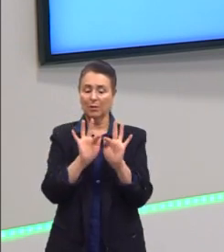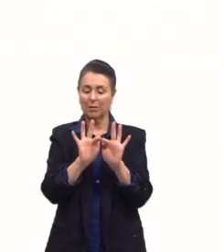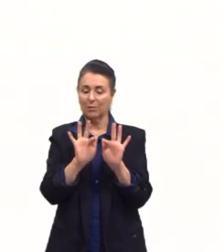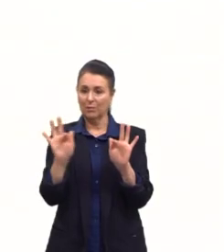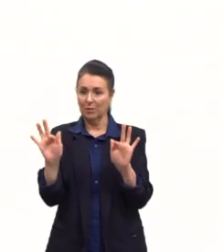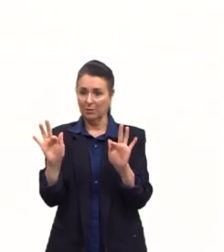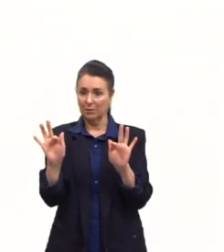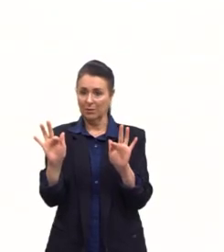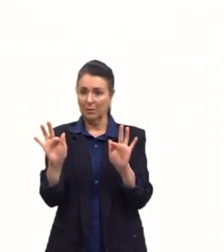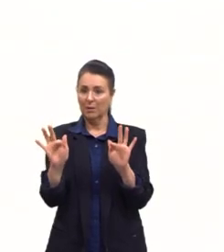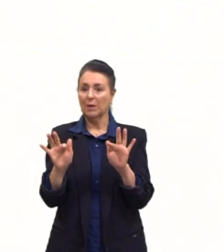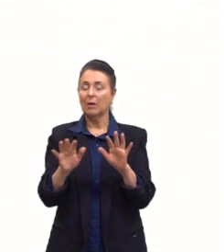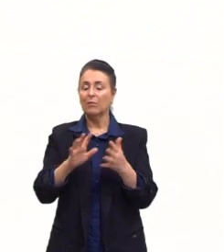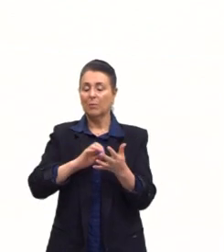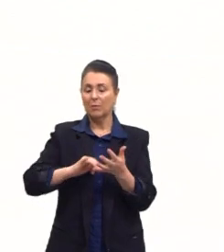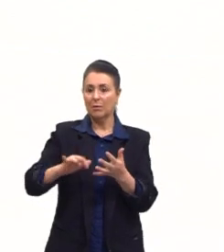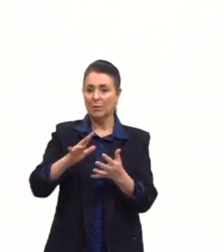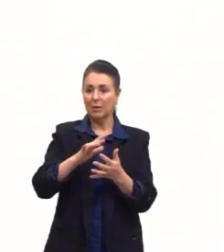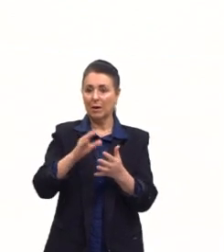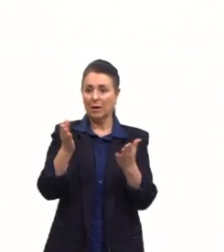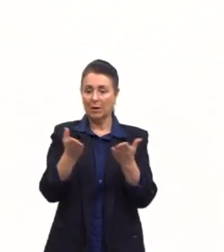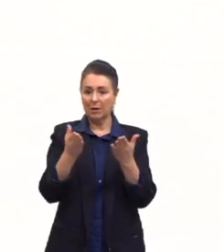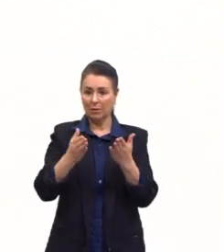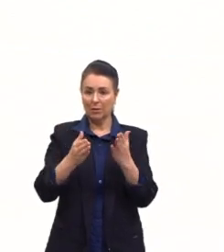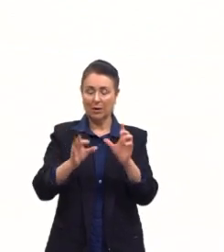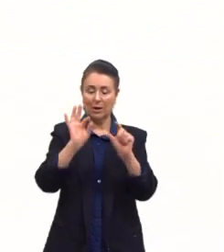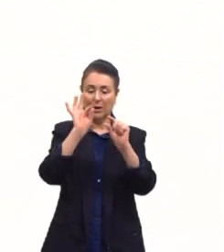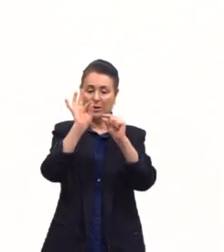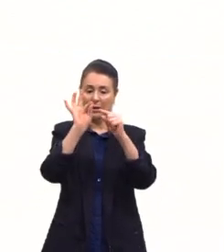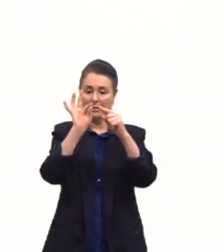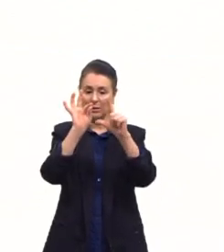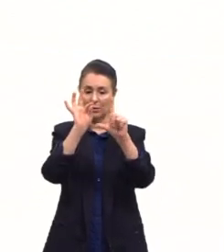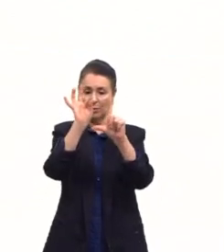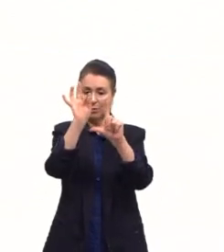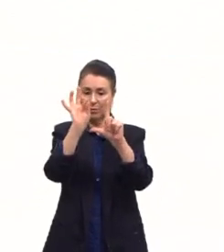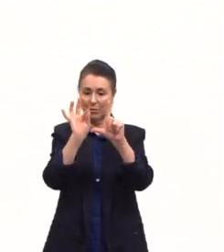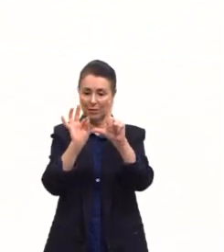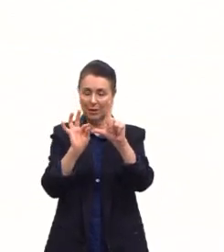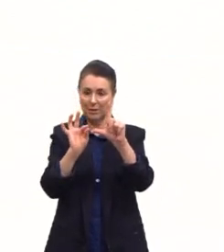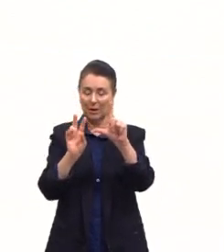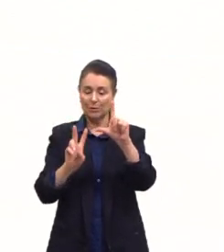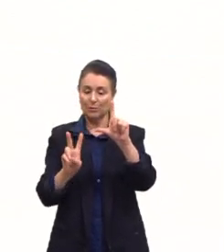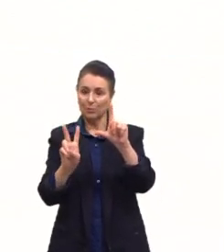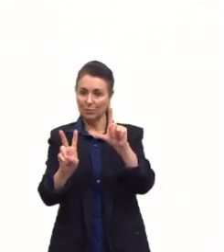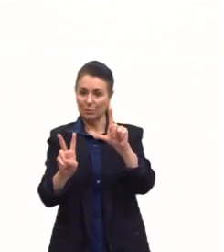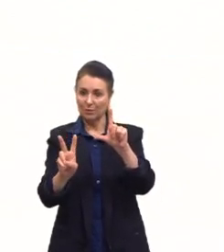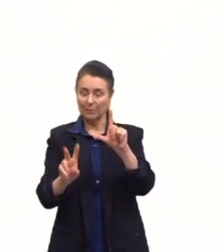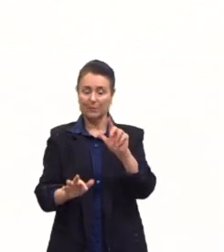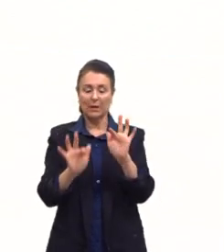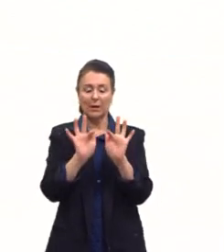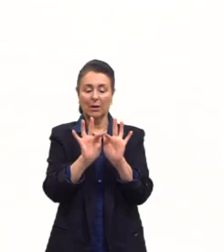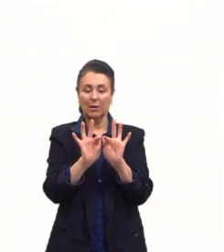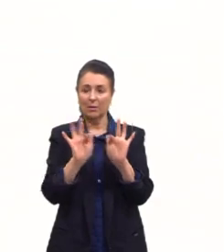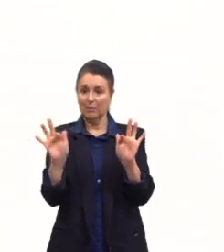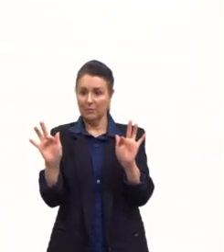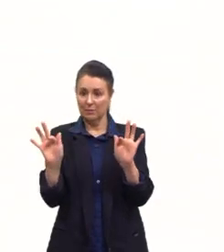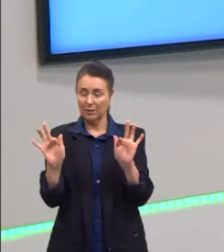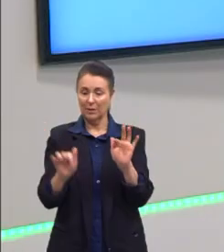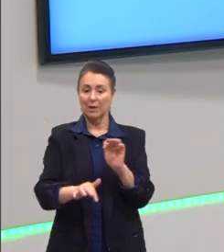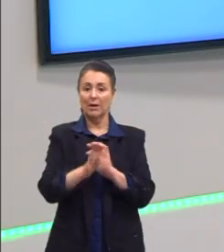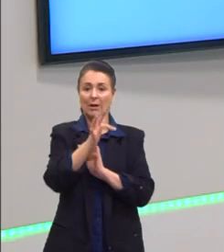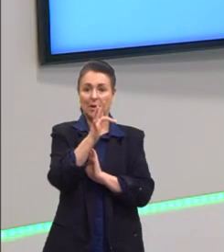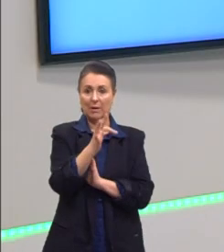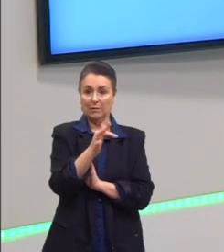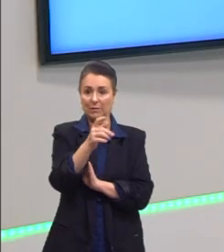mas aqui nós vamos calcular as coordenadas para o vértice, tá? Então, a nossa função é dada por F de